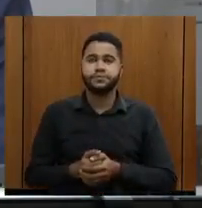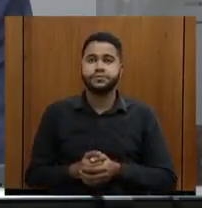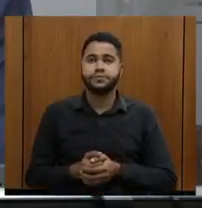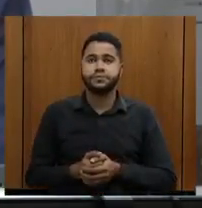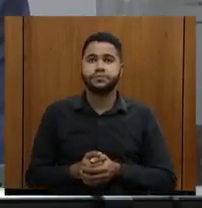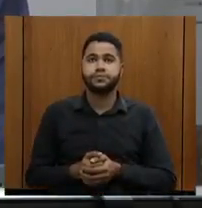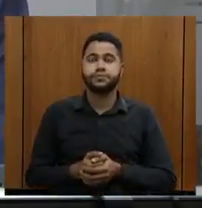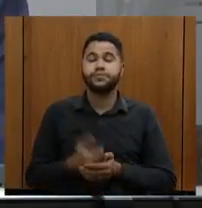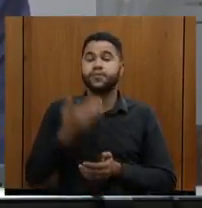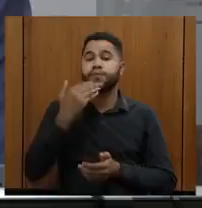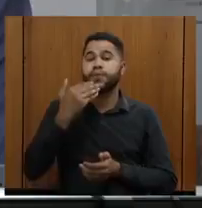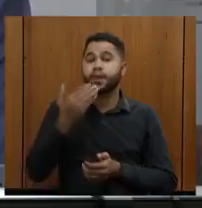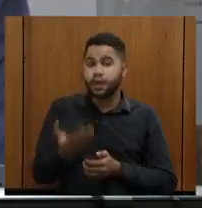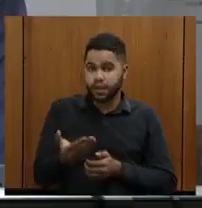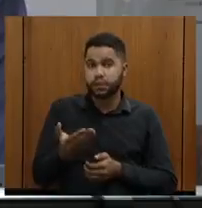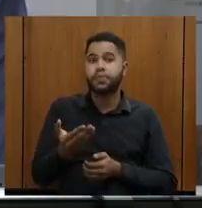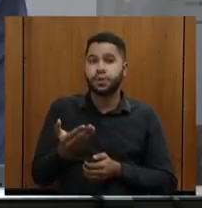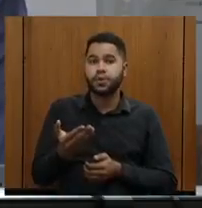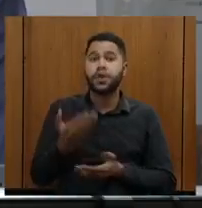Requerimento